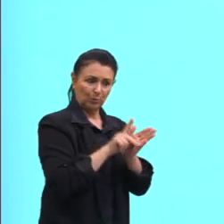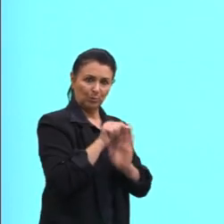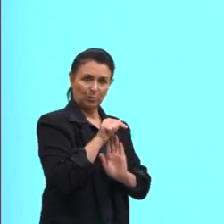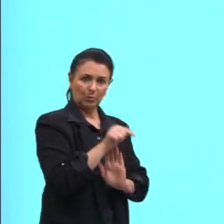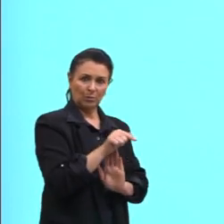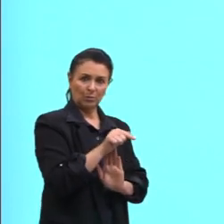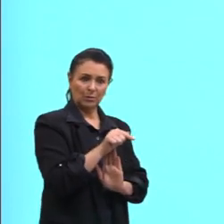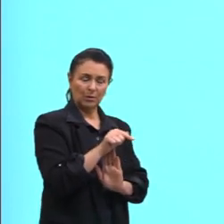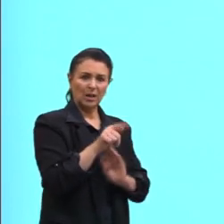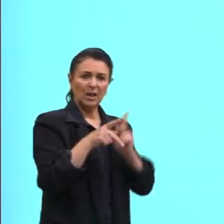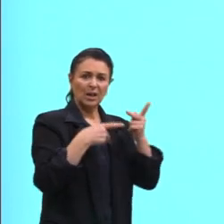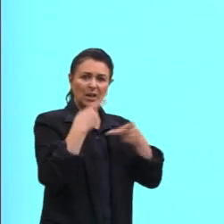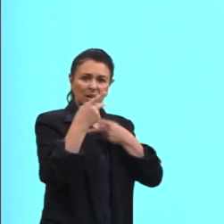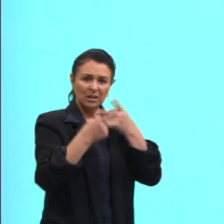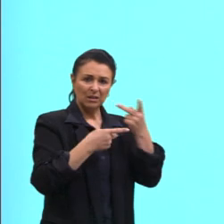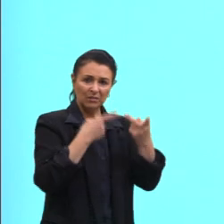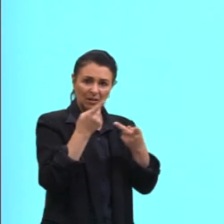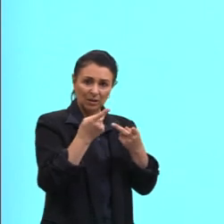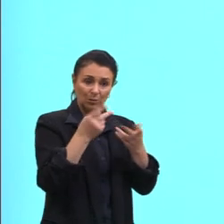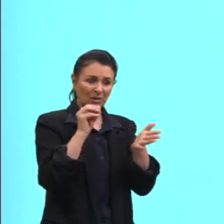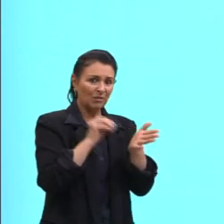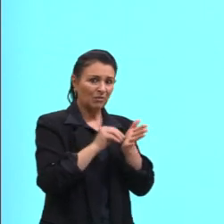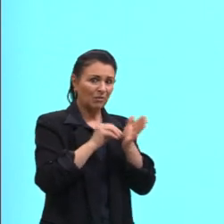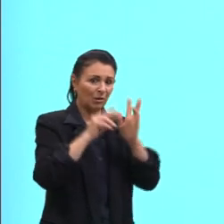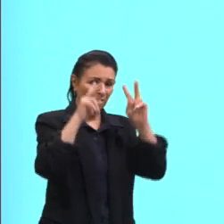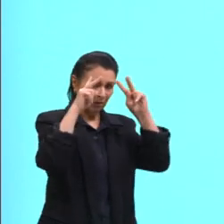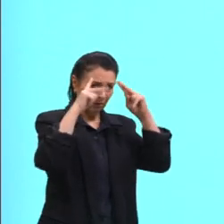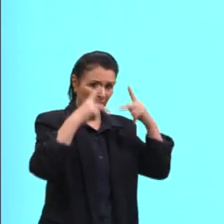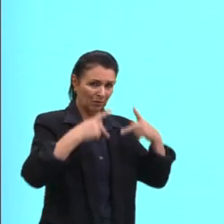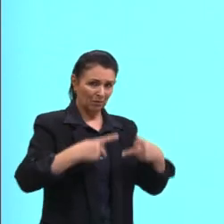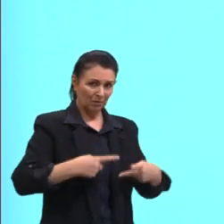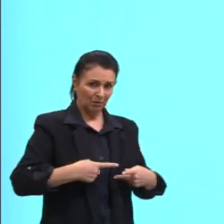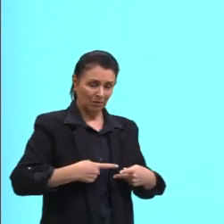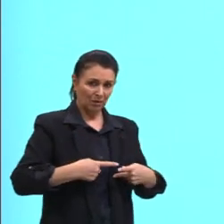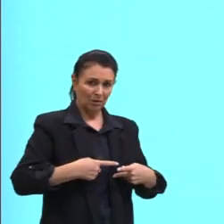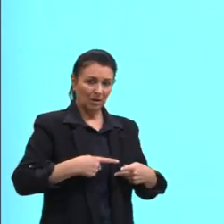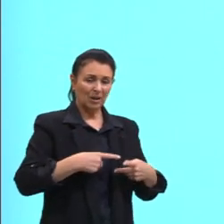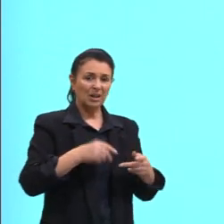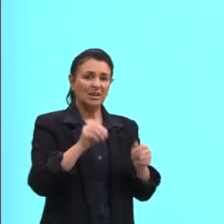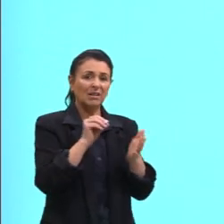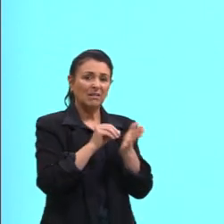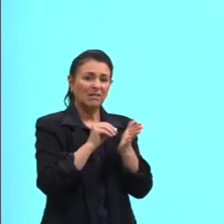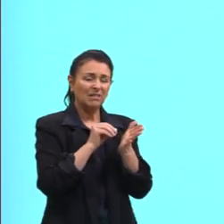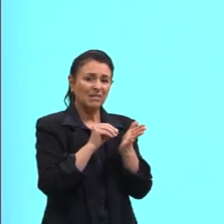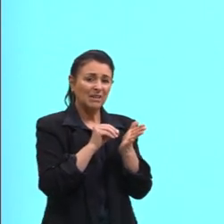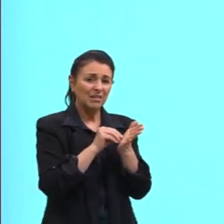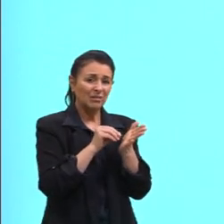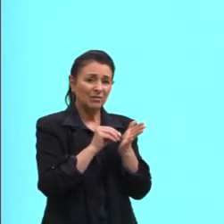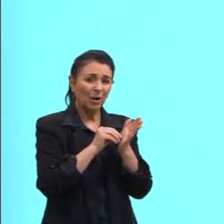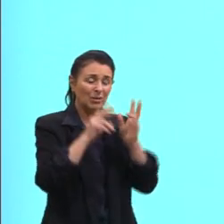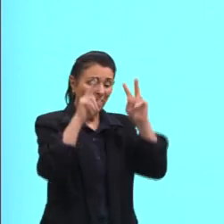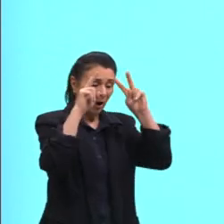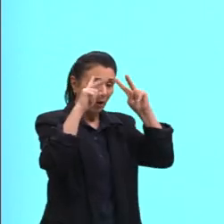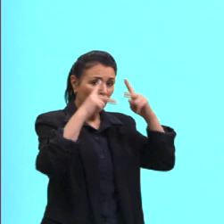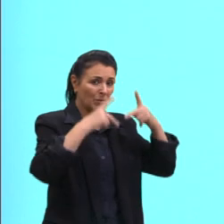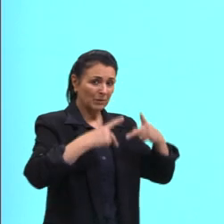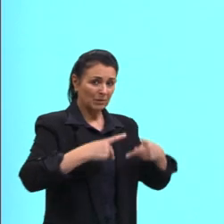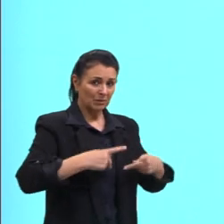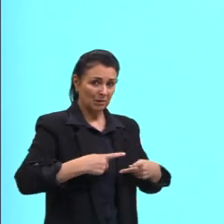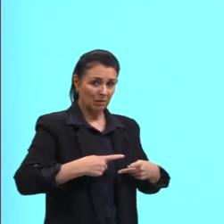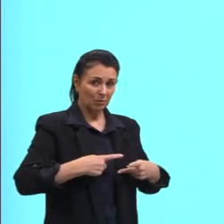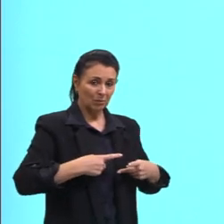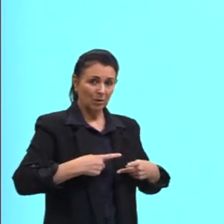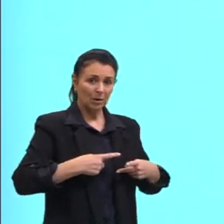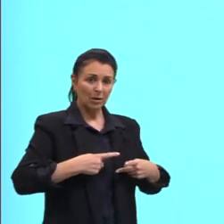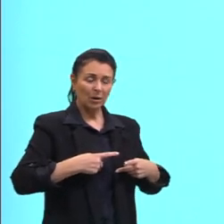ele está falando sobre desumanização, está falando de despersonalizar, né, e ao mesmo